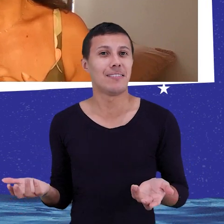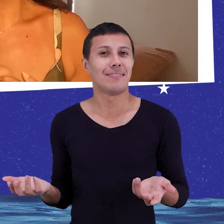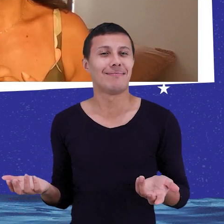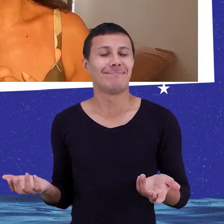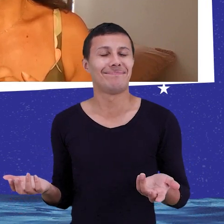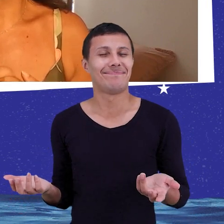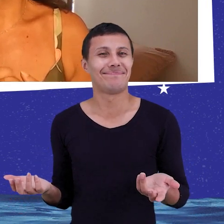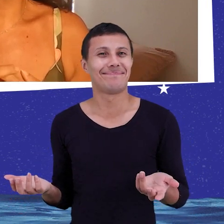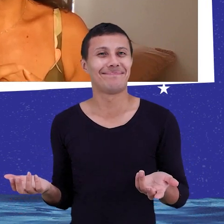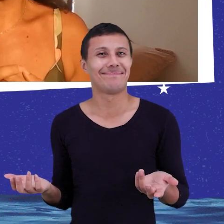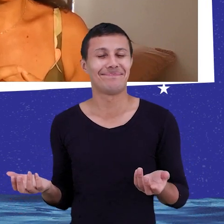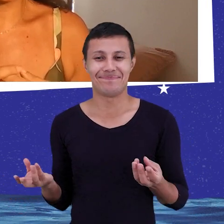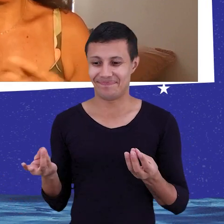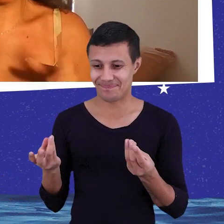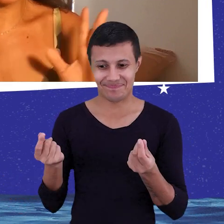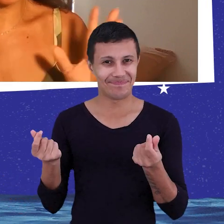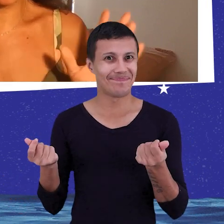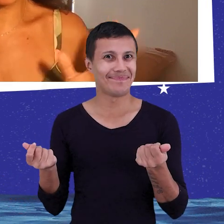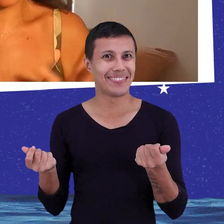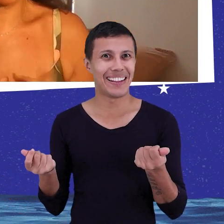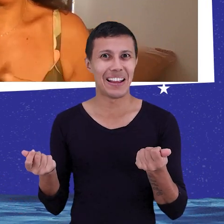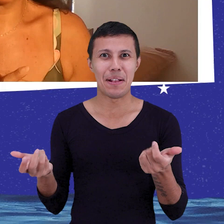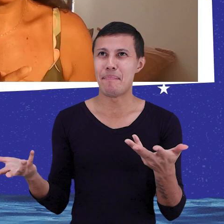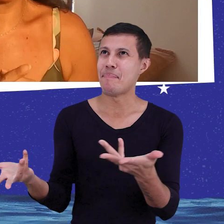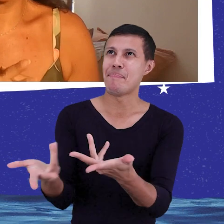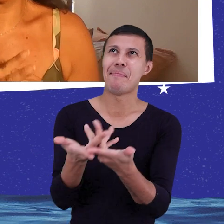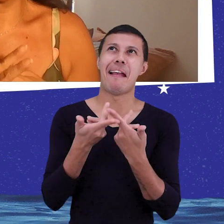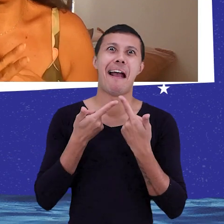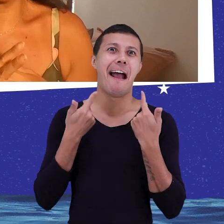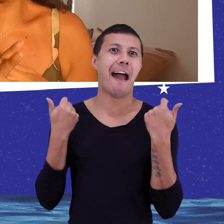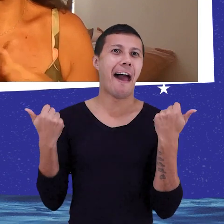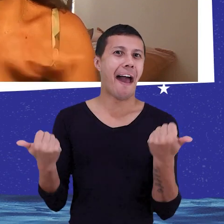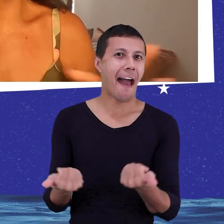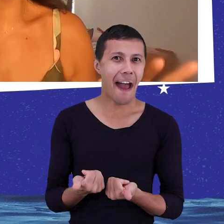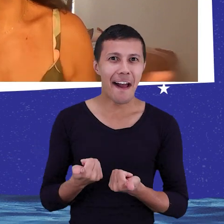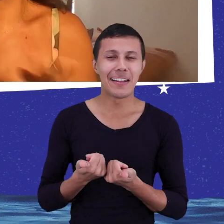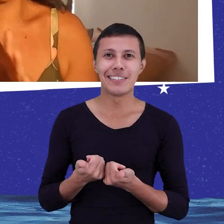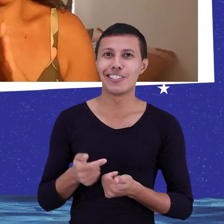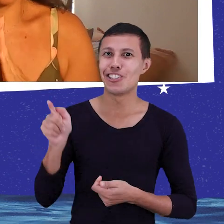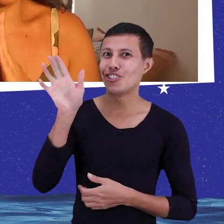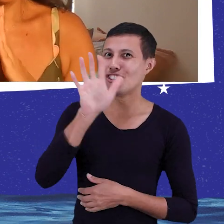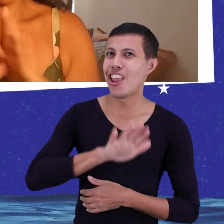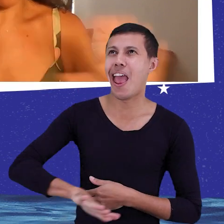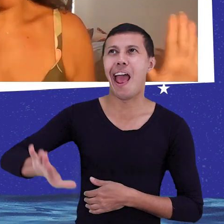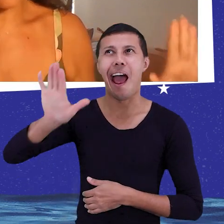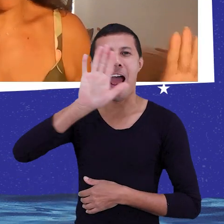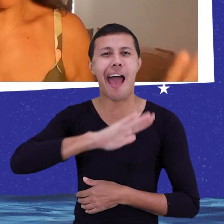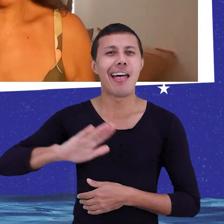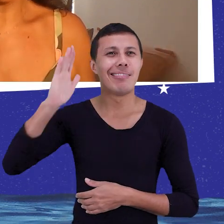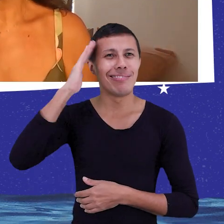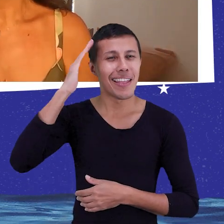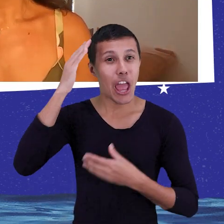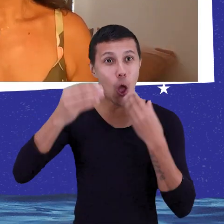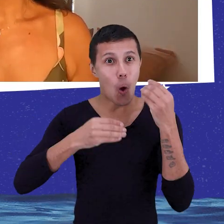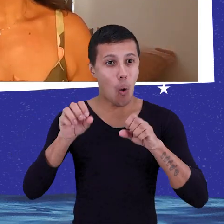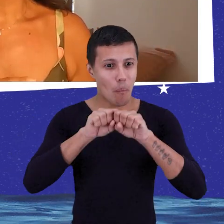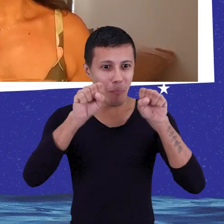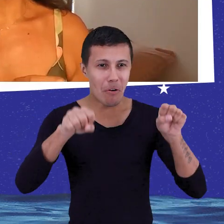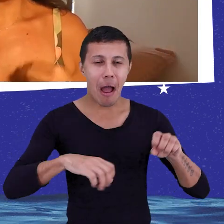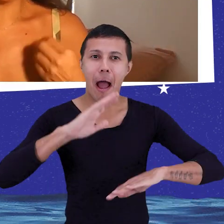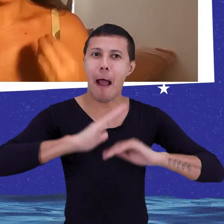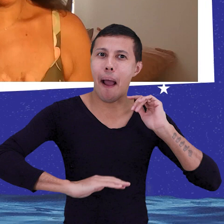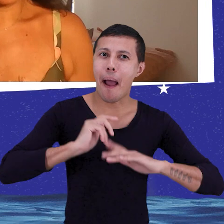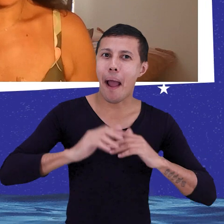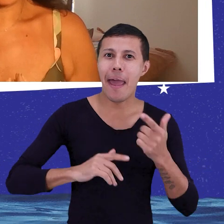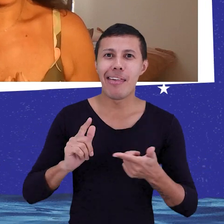simplesmente sensacional. Sim, em termos de tudo. De entender qual é o jogo e de